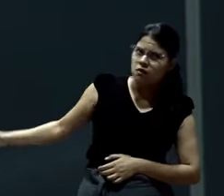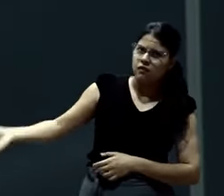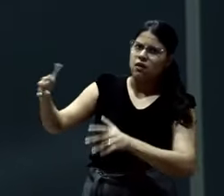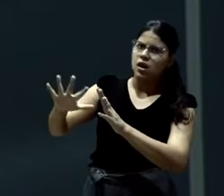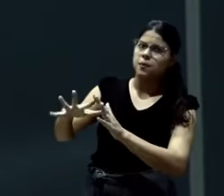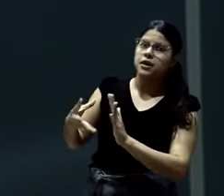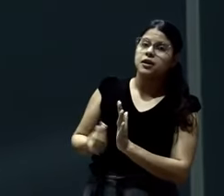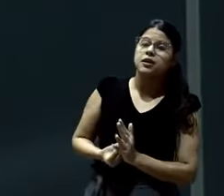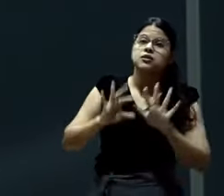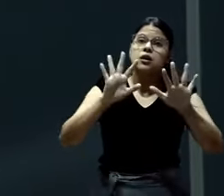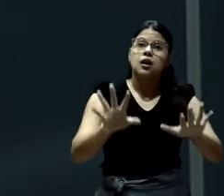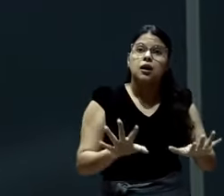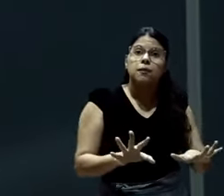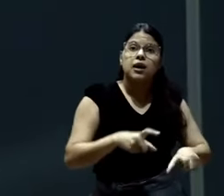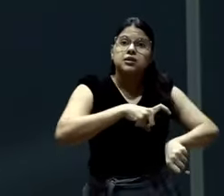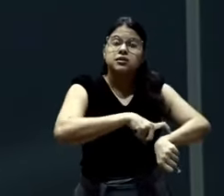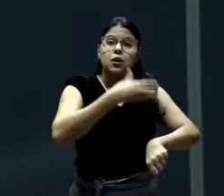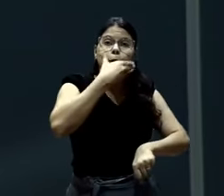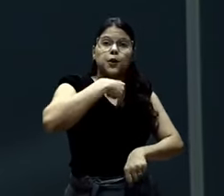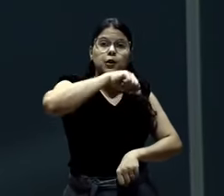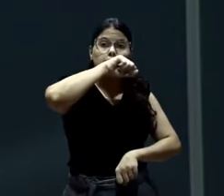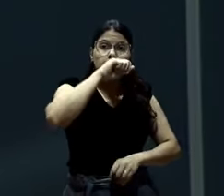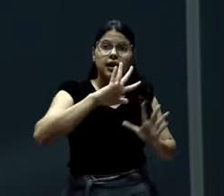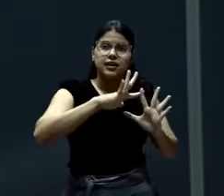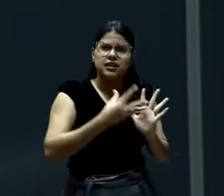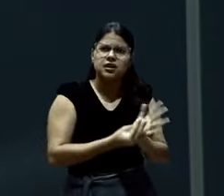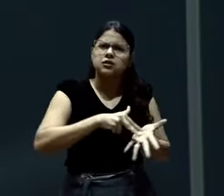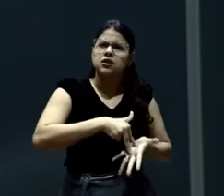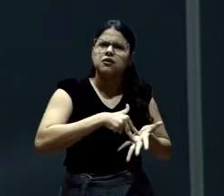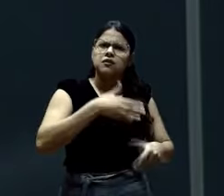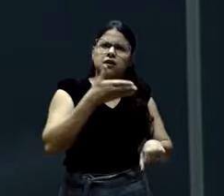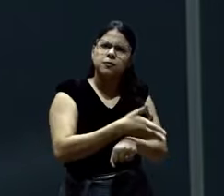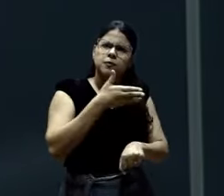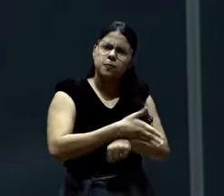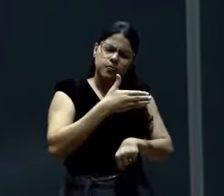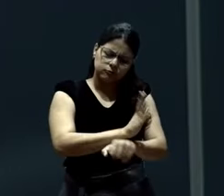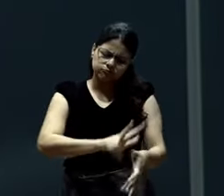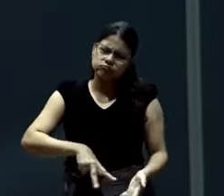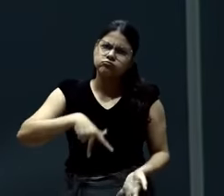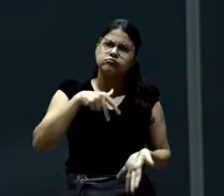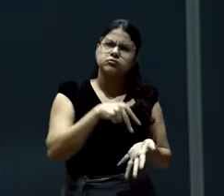Mas quando é o pai que se converte, quando é o pai que toma uma posição,